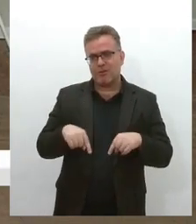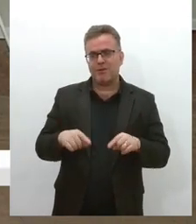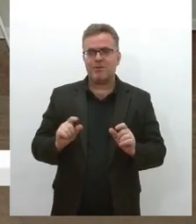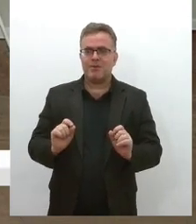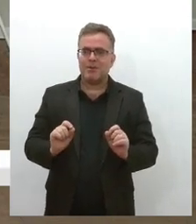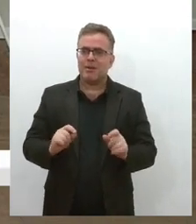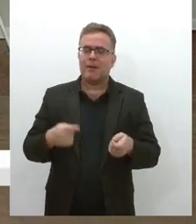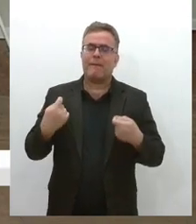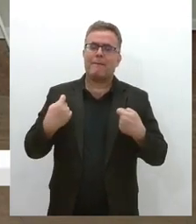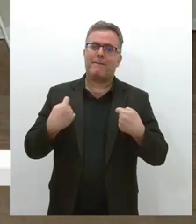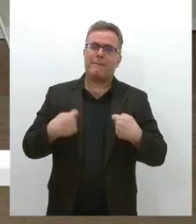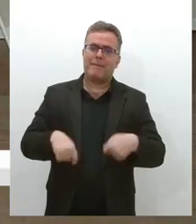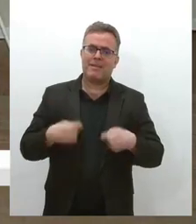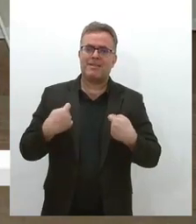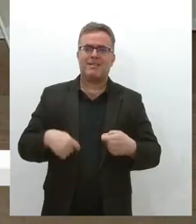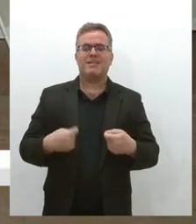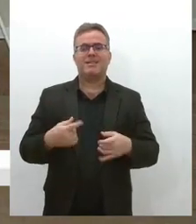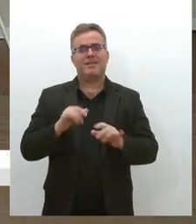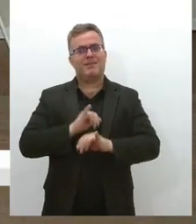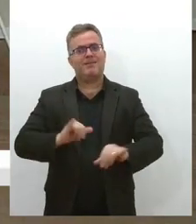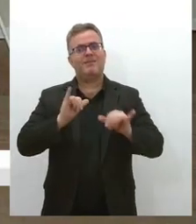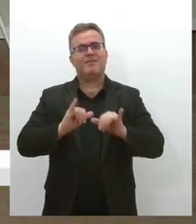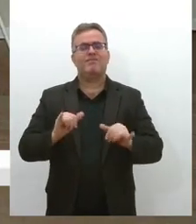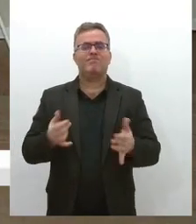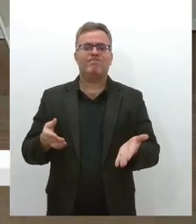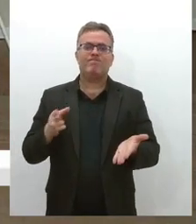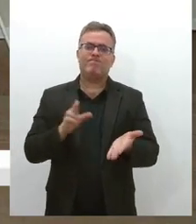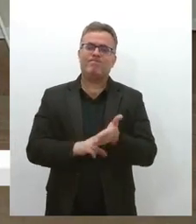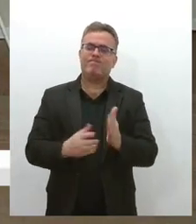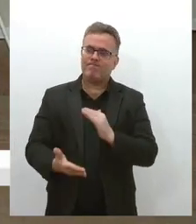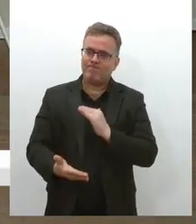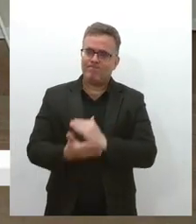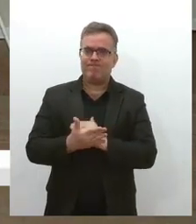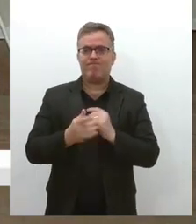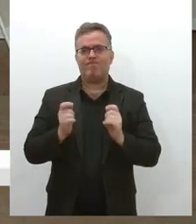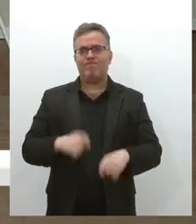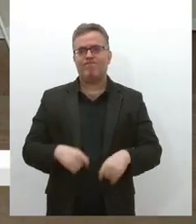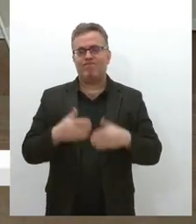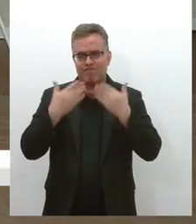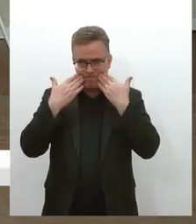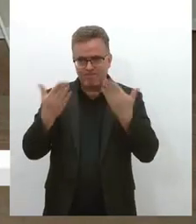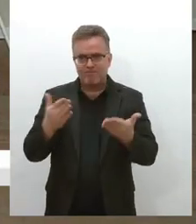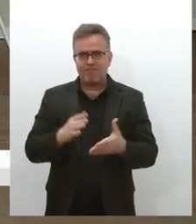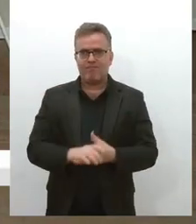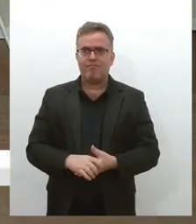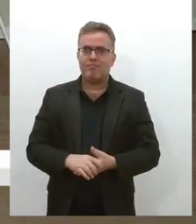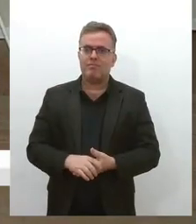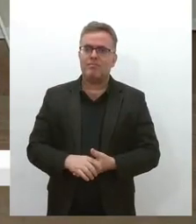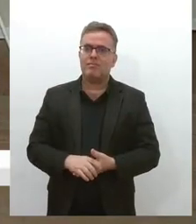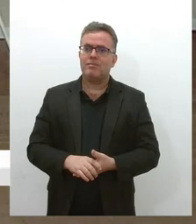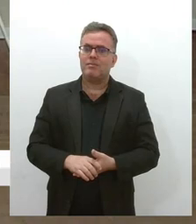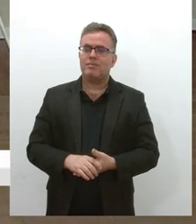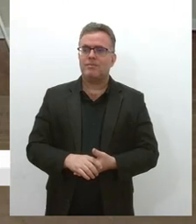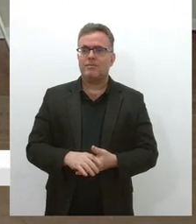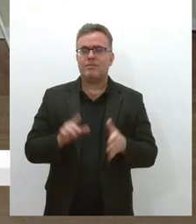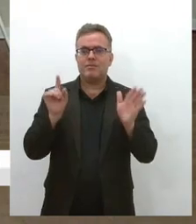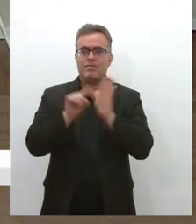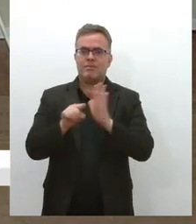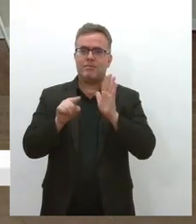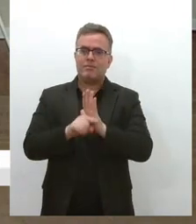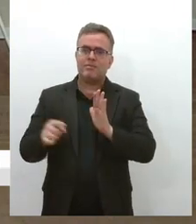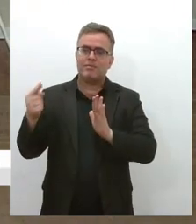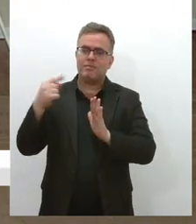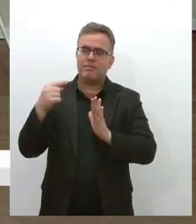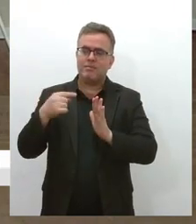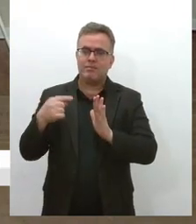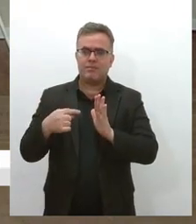notificado e ser dada a justa visibilidade. Roseli, são muitas questões, esse universo da assistência